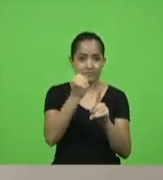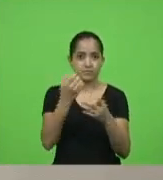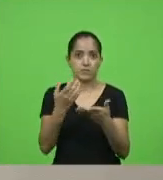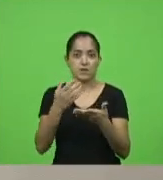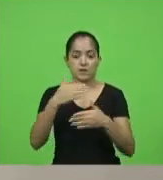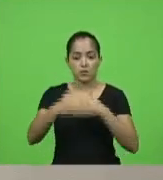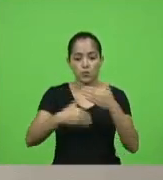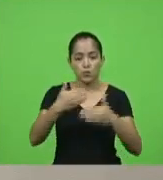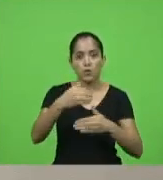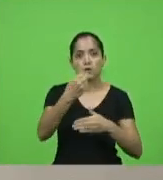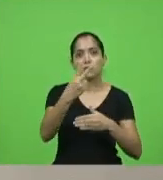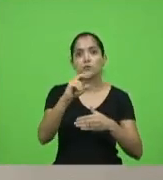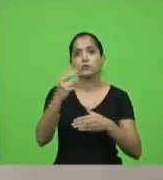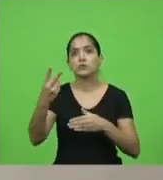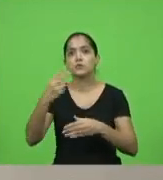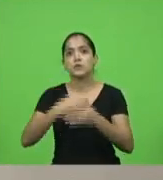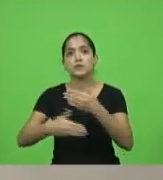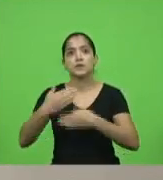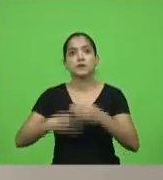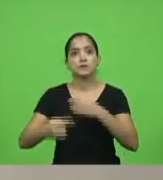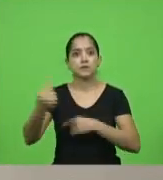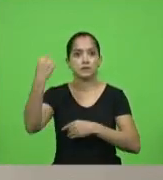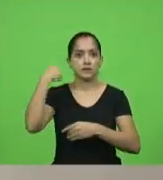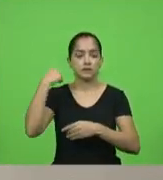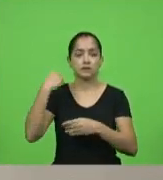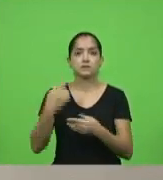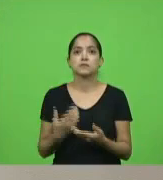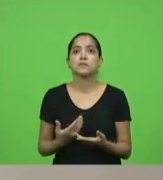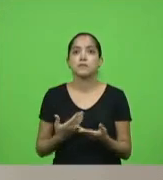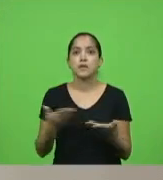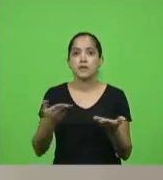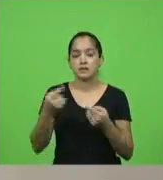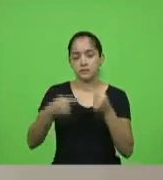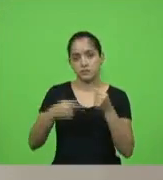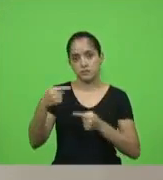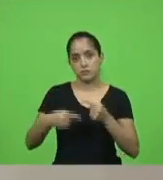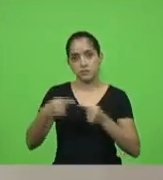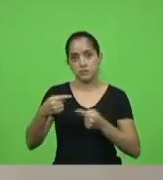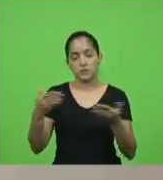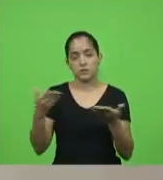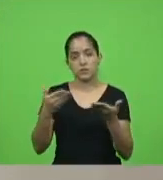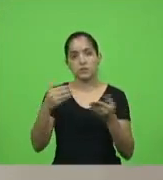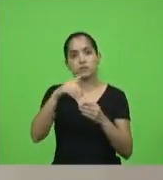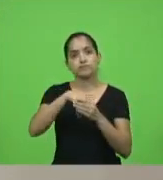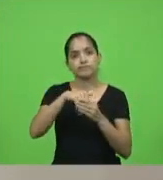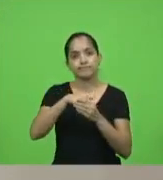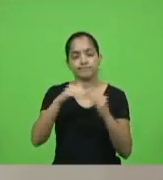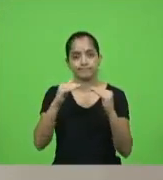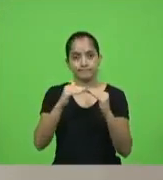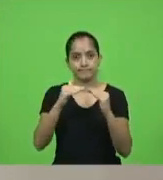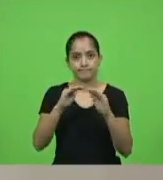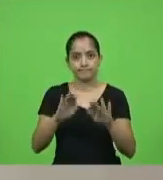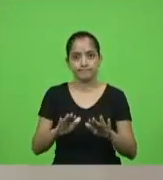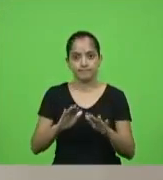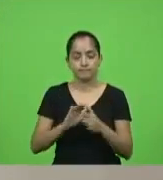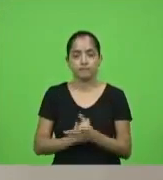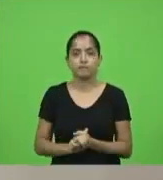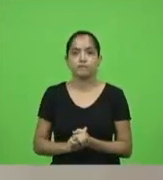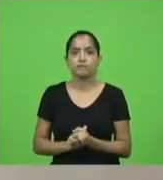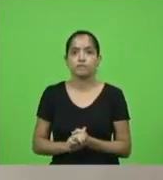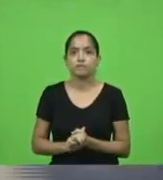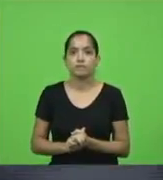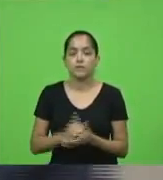e nos 10 anos anteriores em discussão não havendo quem queira discutir em votação deputados que aprovam permaneçam como se encontram